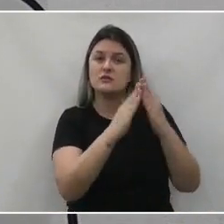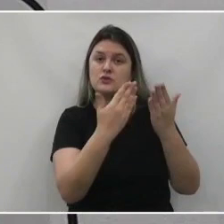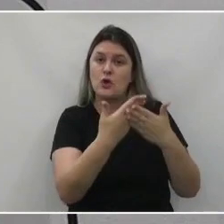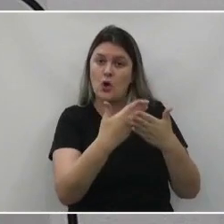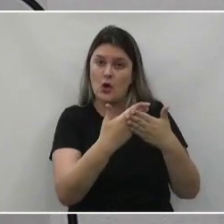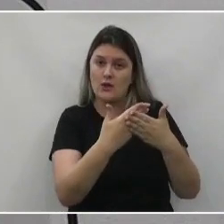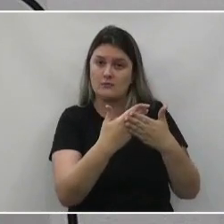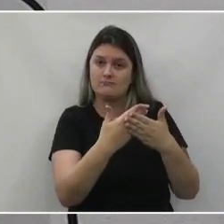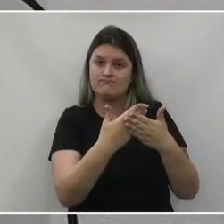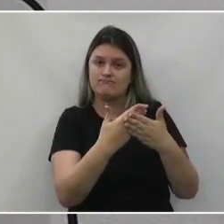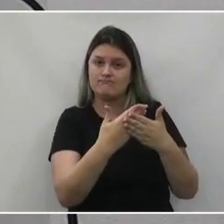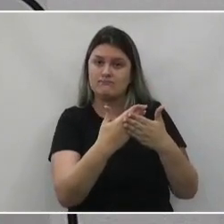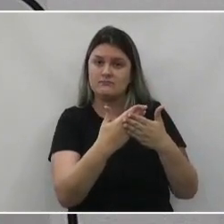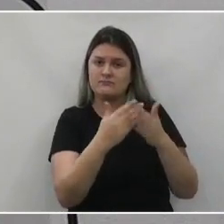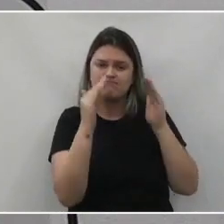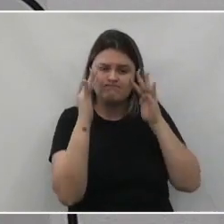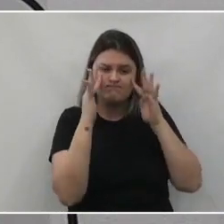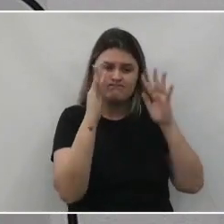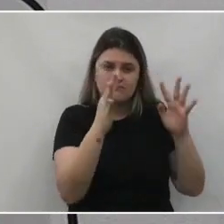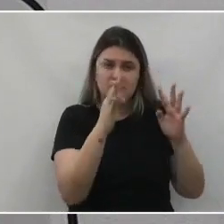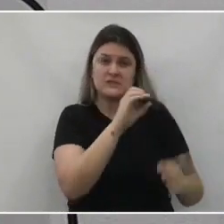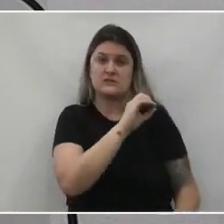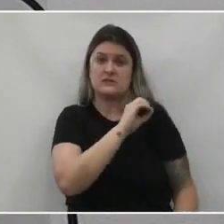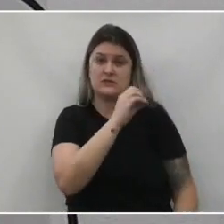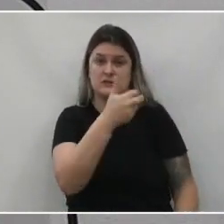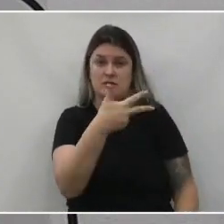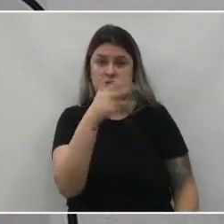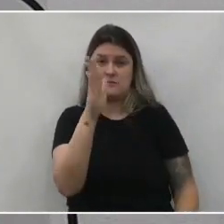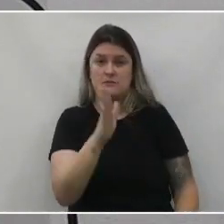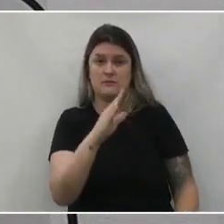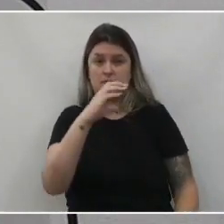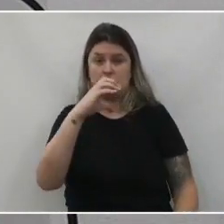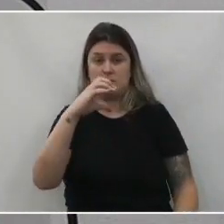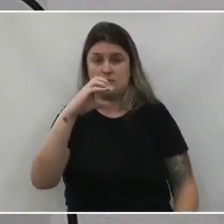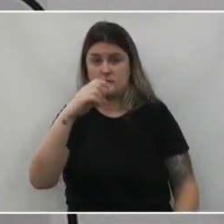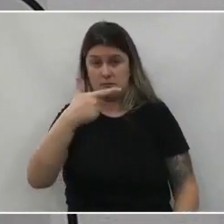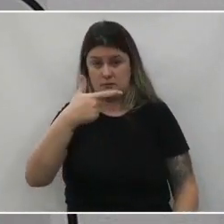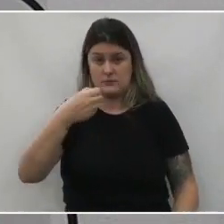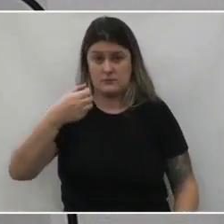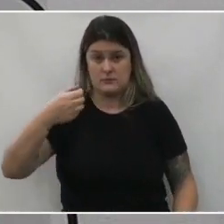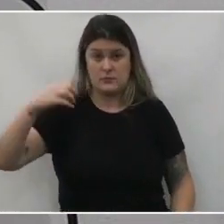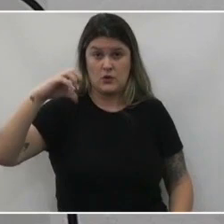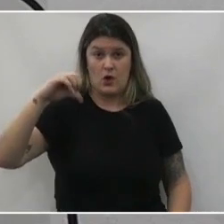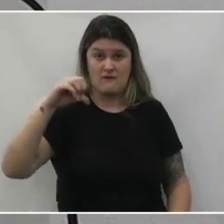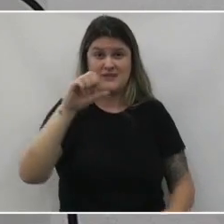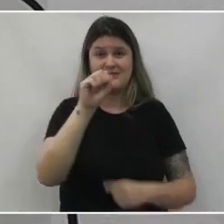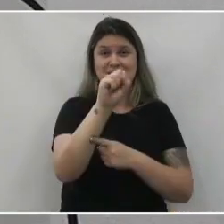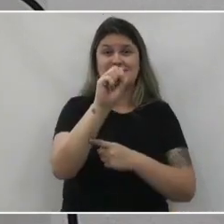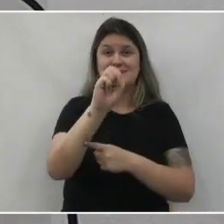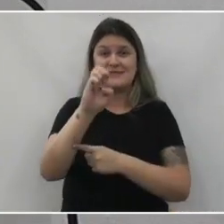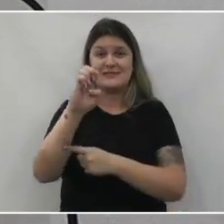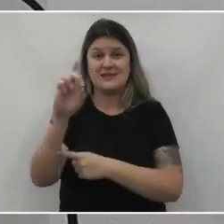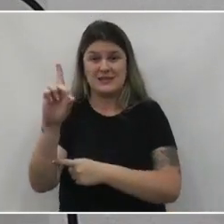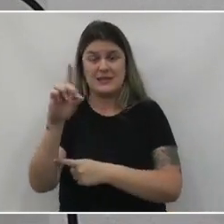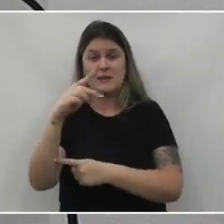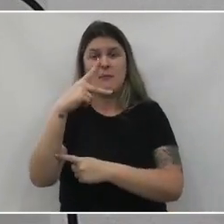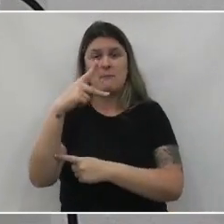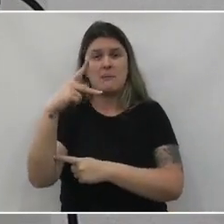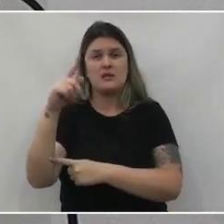cumprimento da instrução número 03, 2009, da SEED, PPGE.